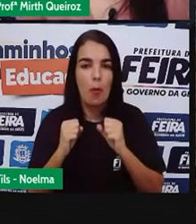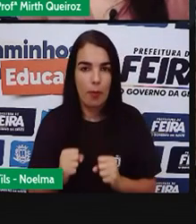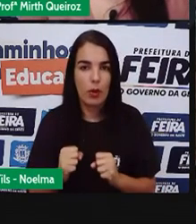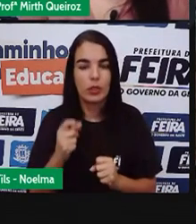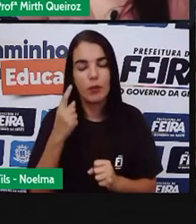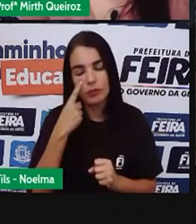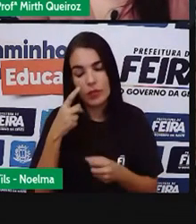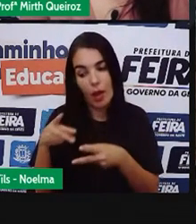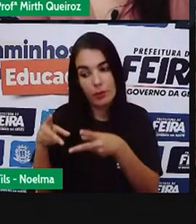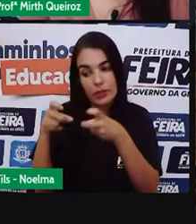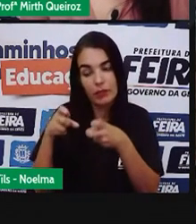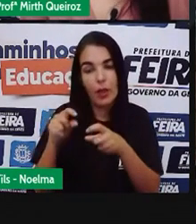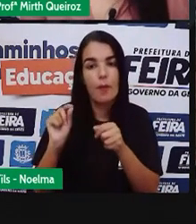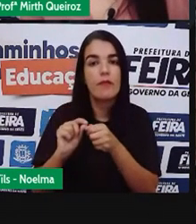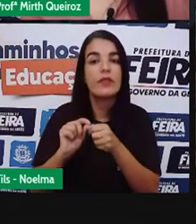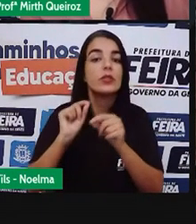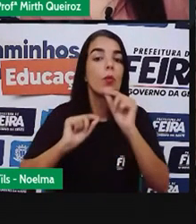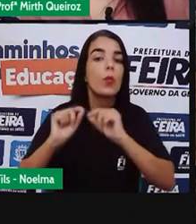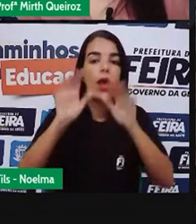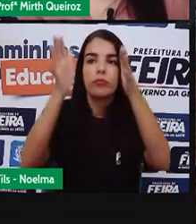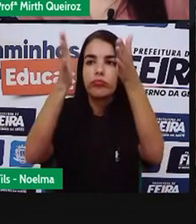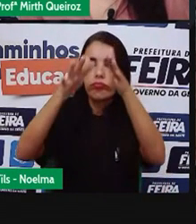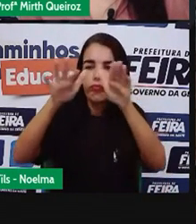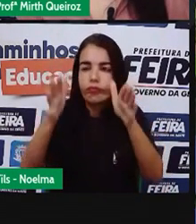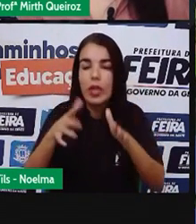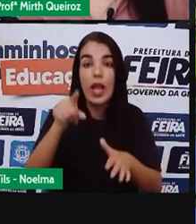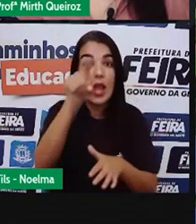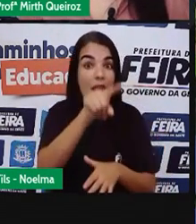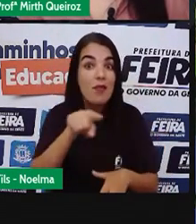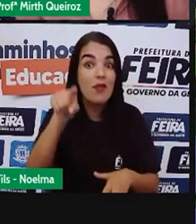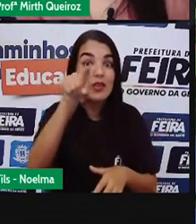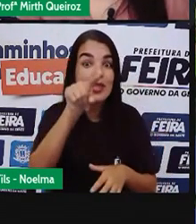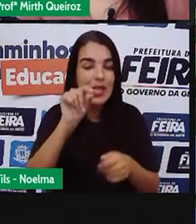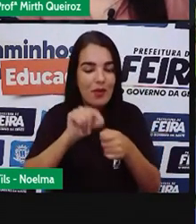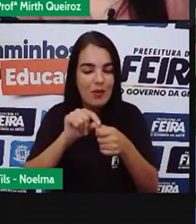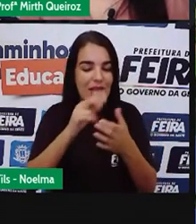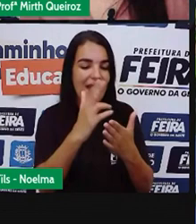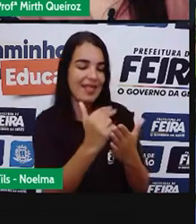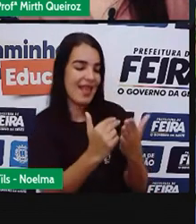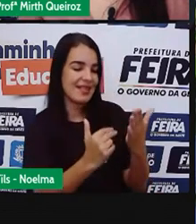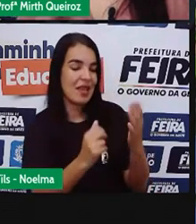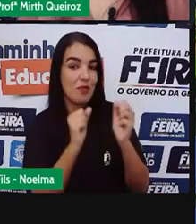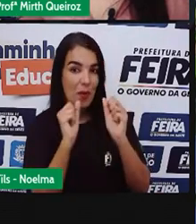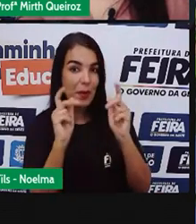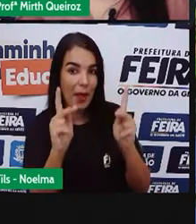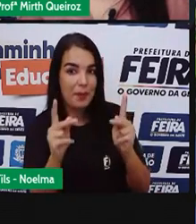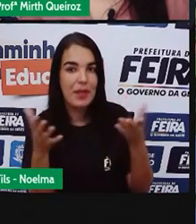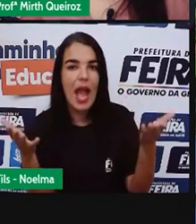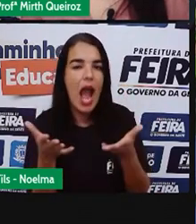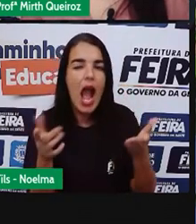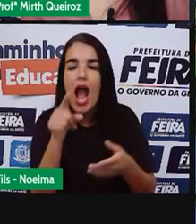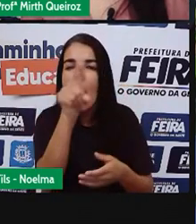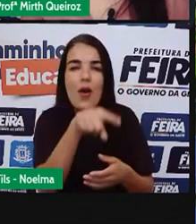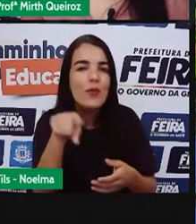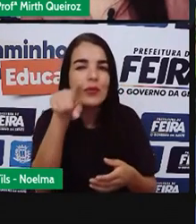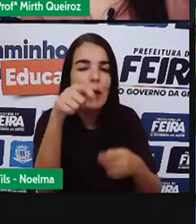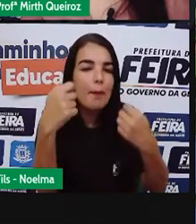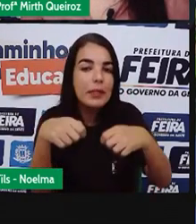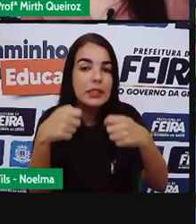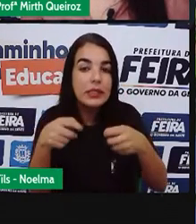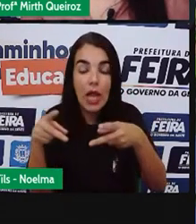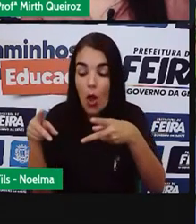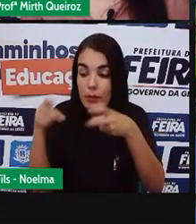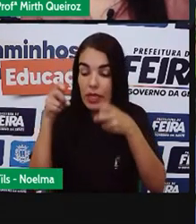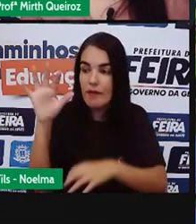fazer Porém ele faz A partir de esculturas E vocês vão fazer A partir do desenho Tá? Agora é com vocês Vocês deverão